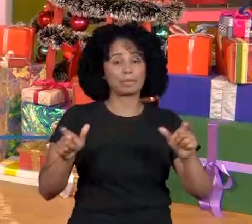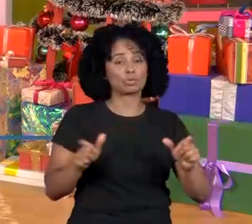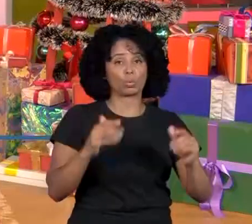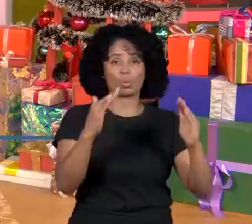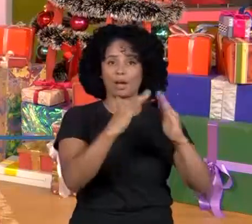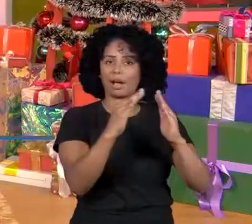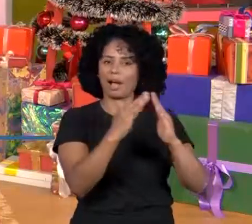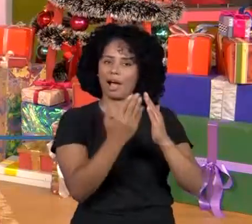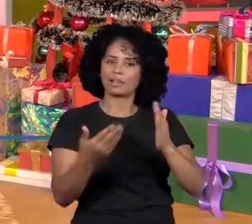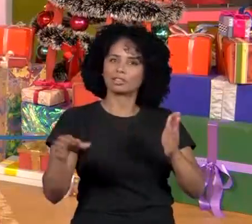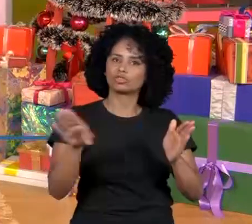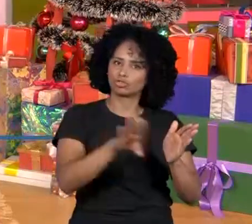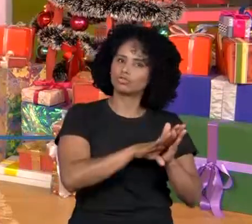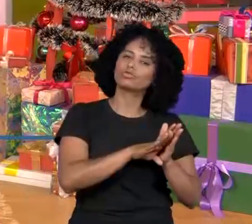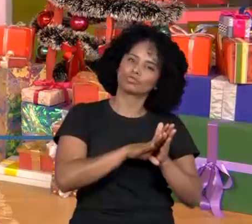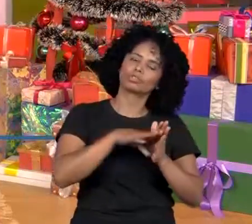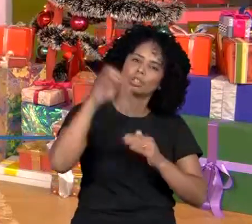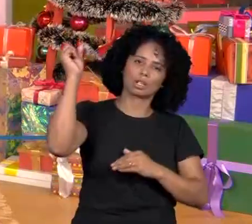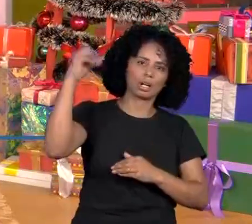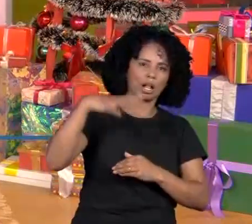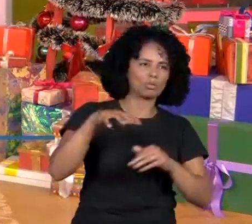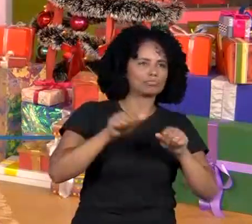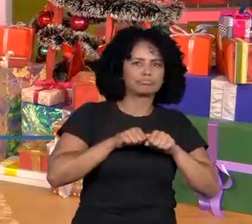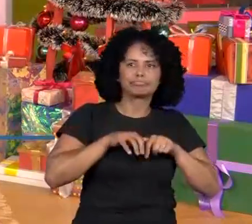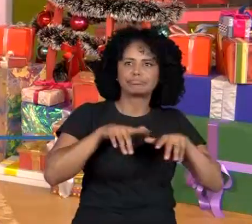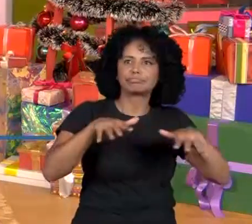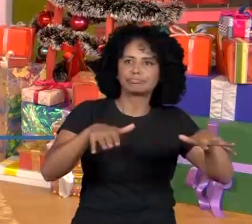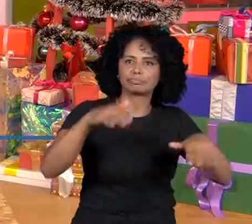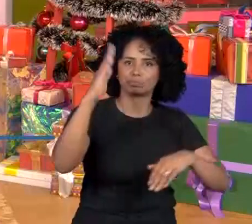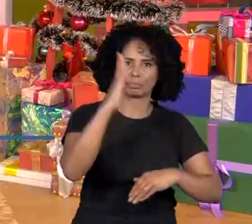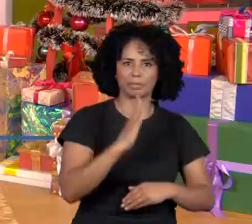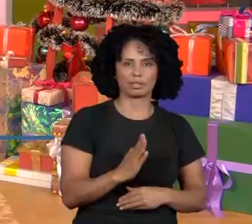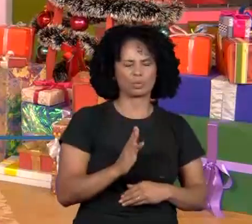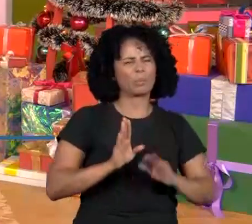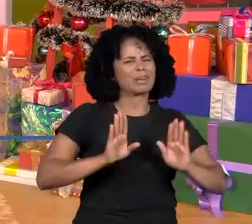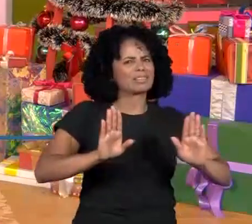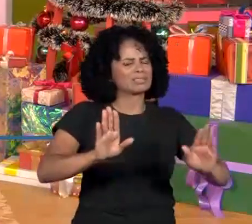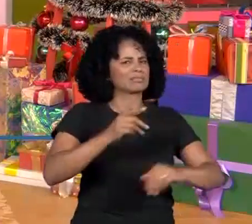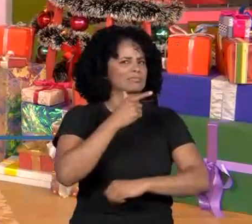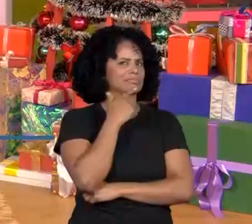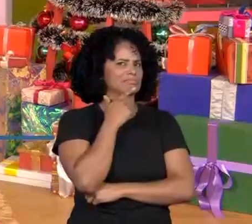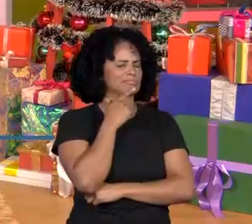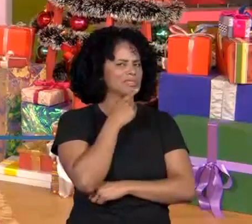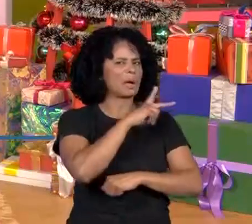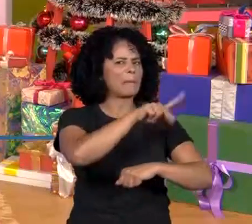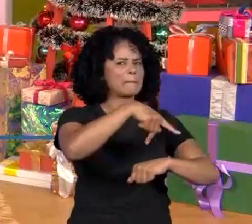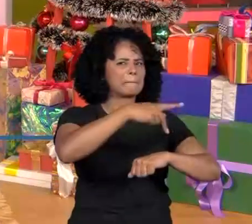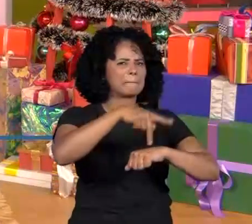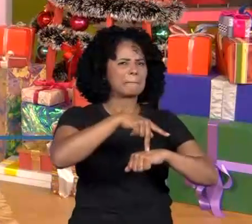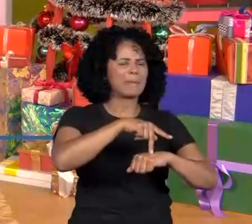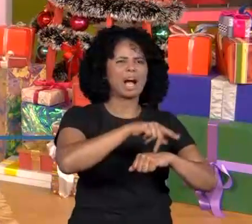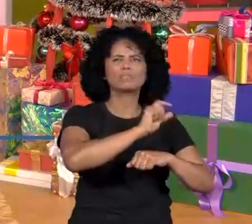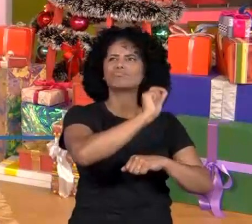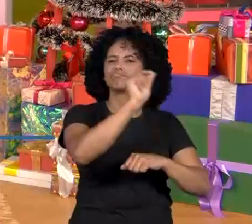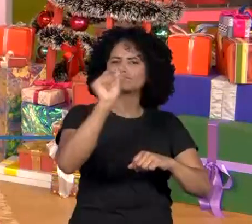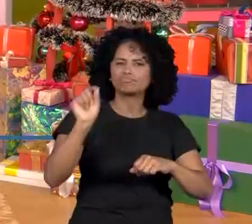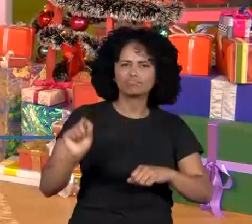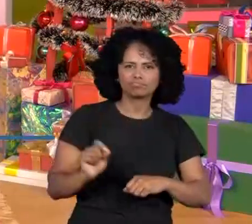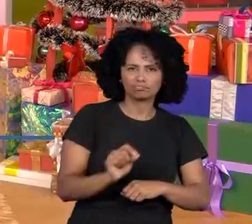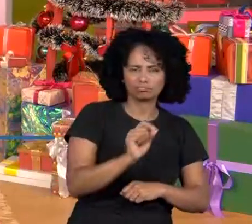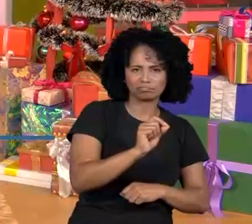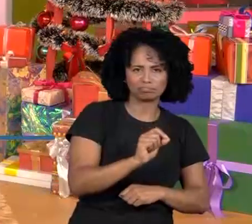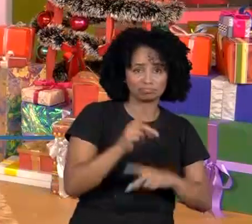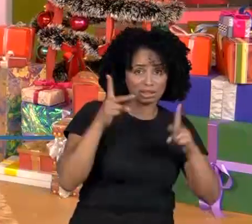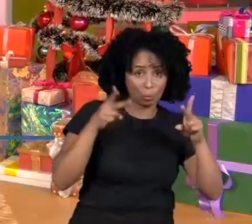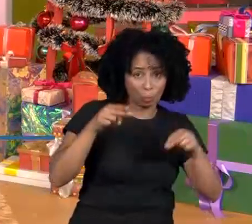gerar energia para o país inteiro. Mas tem outros países que não têm esse recurso em abundância igual aqui no